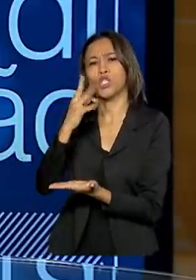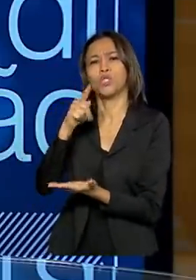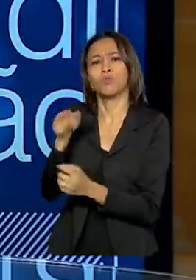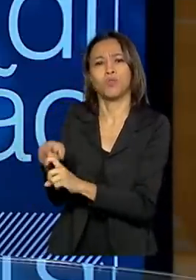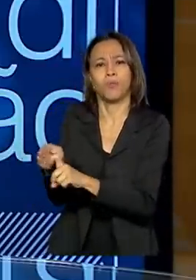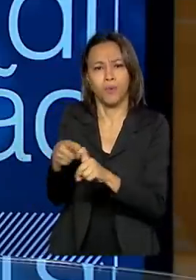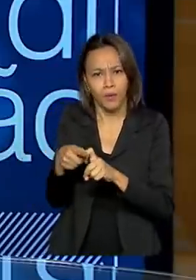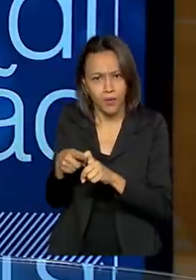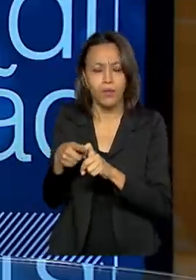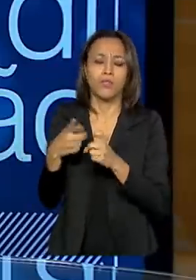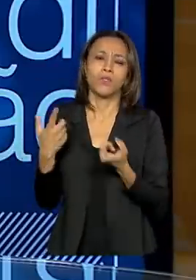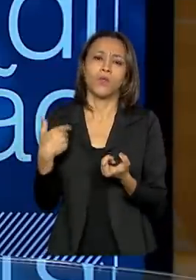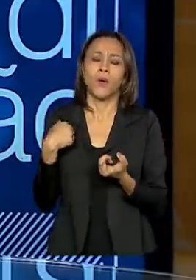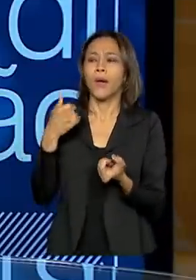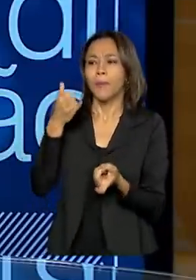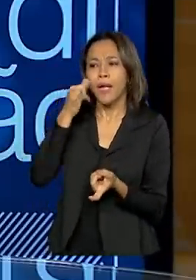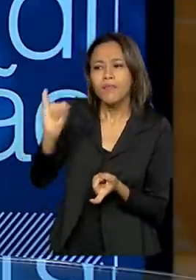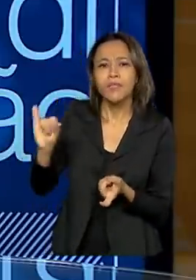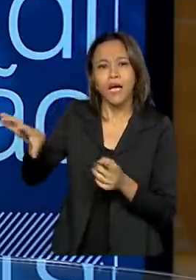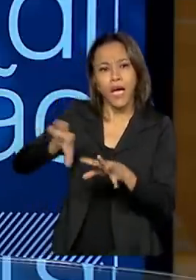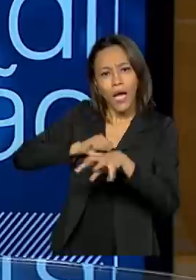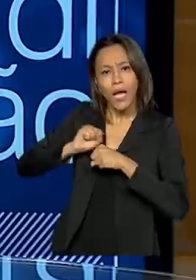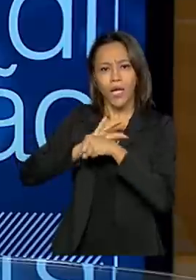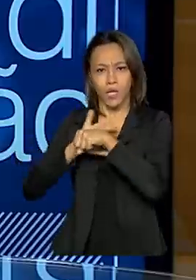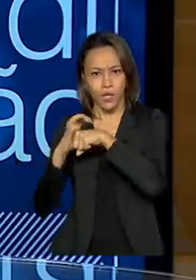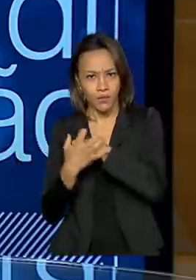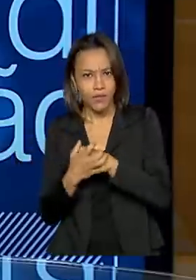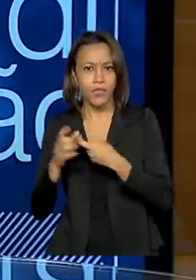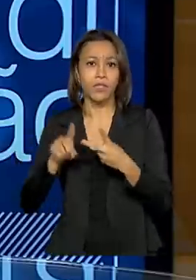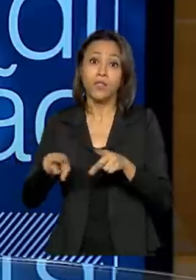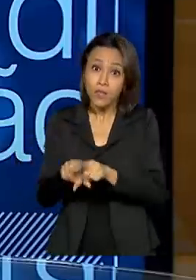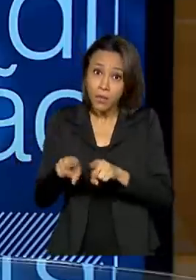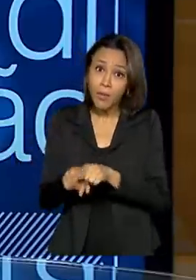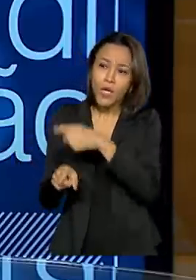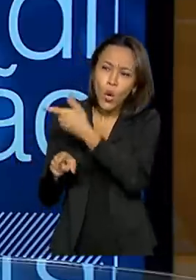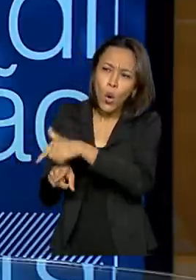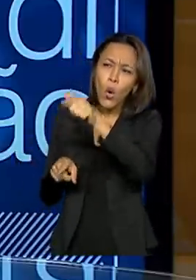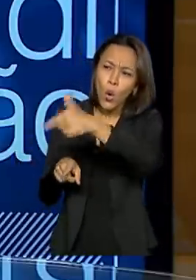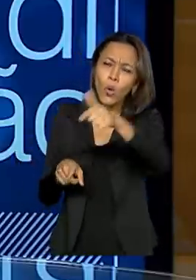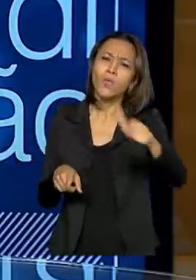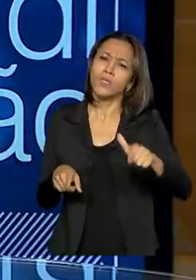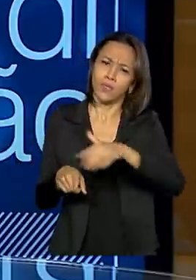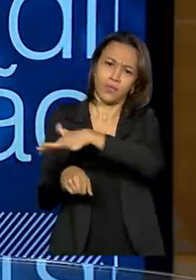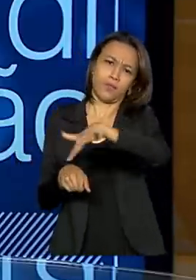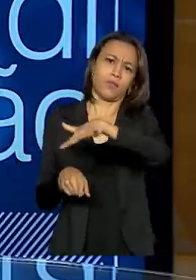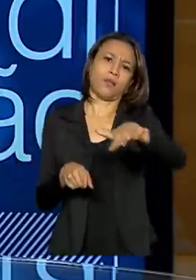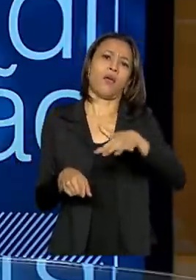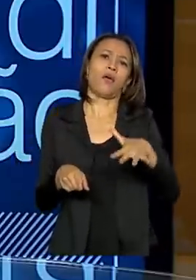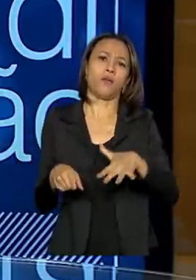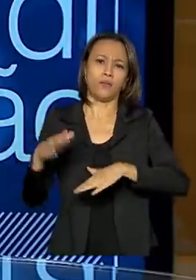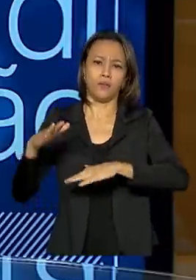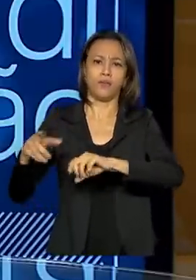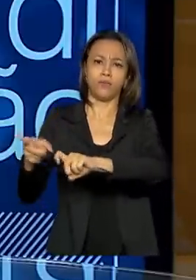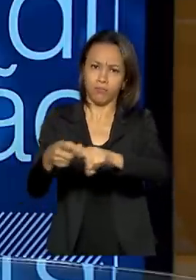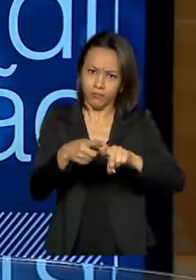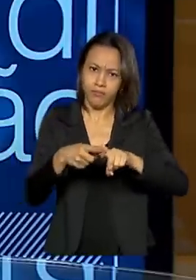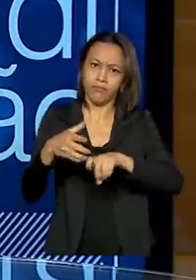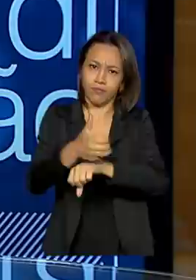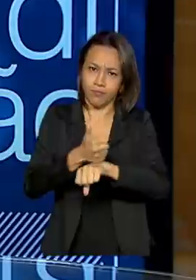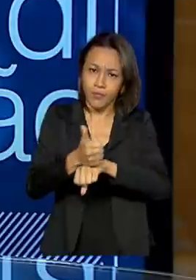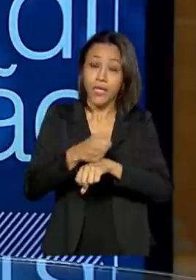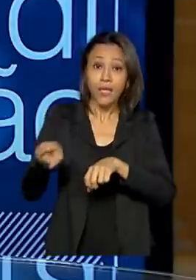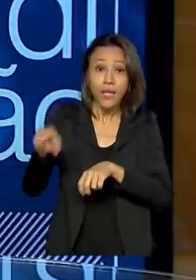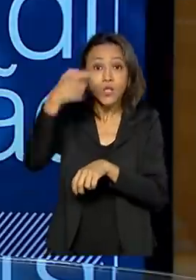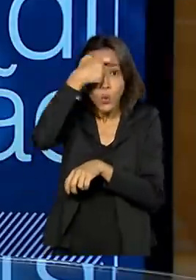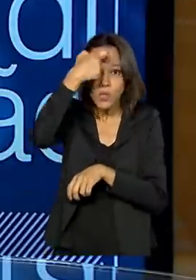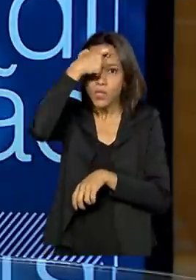tanto na parte de prevenção do coronavírus, como também na parte de outras especialidades. E a conscientização dos indígenas, o foi muito